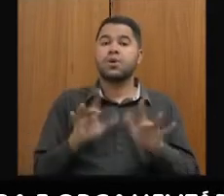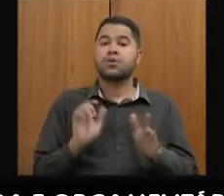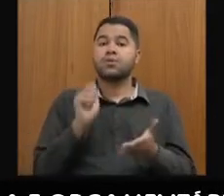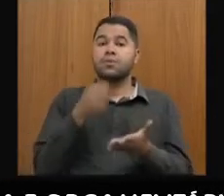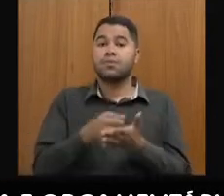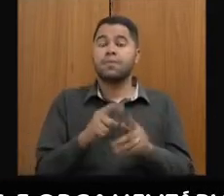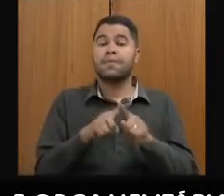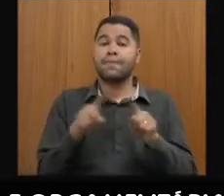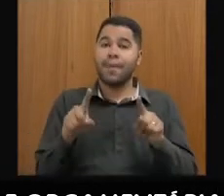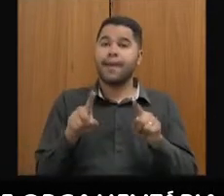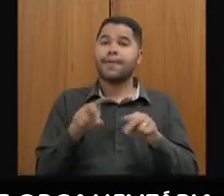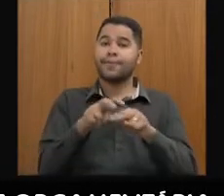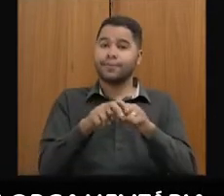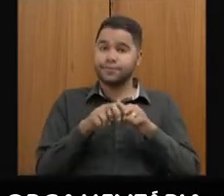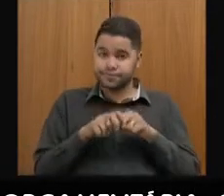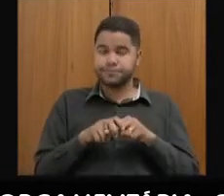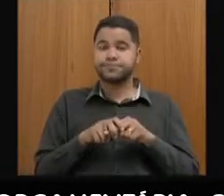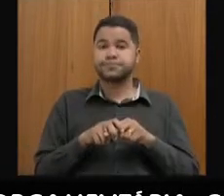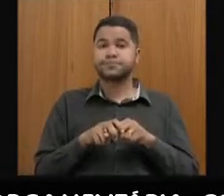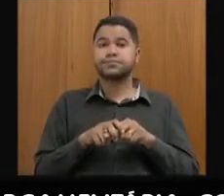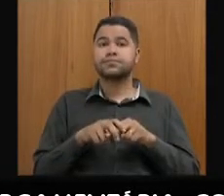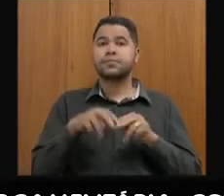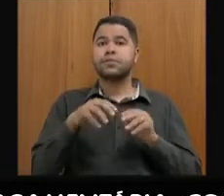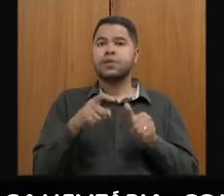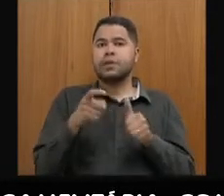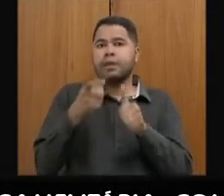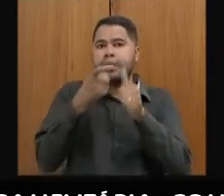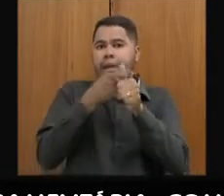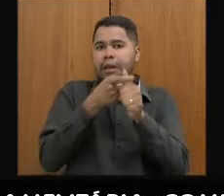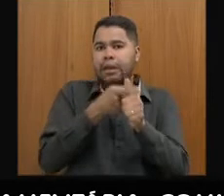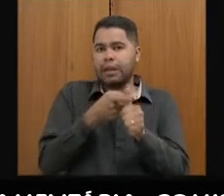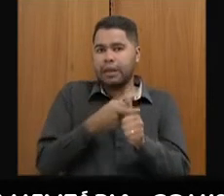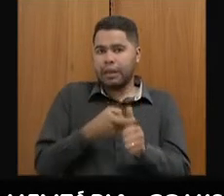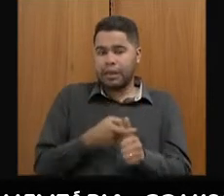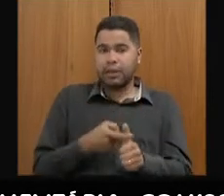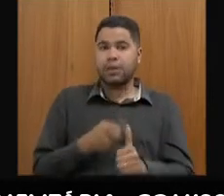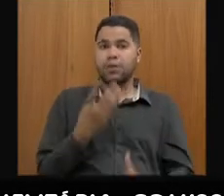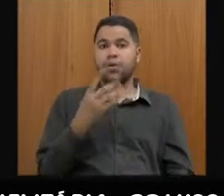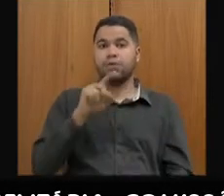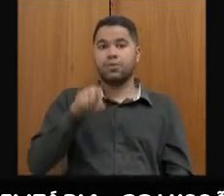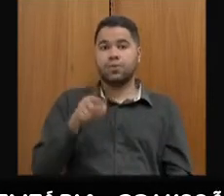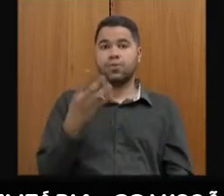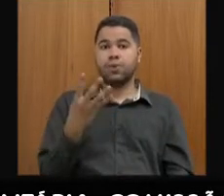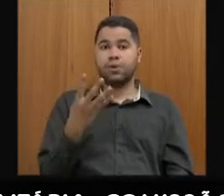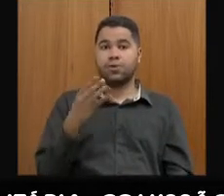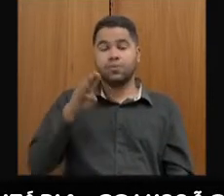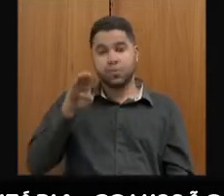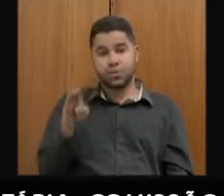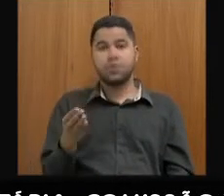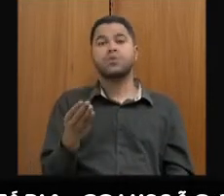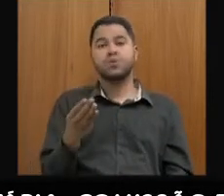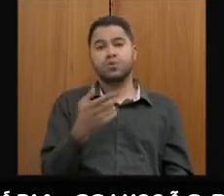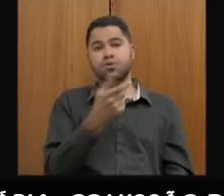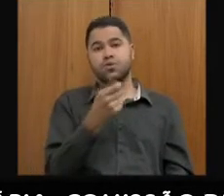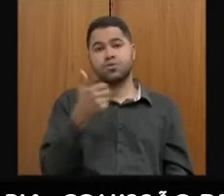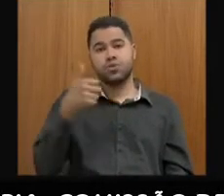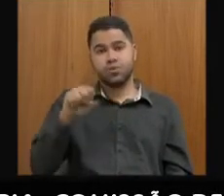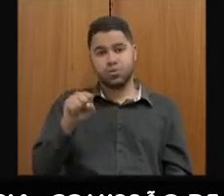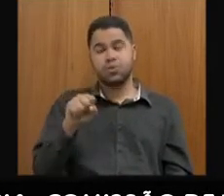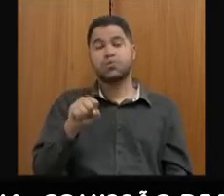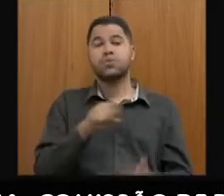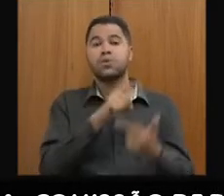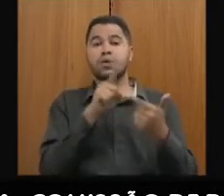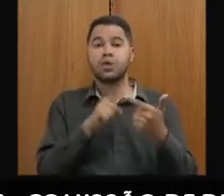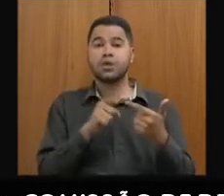mas muito em função do endividamento, que saiu lá de 4,4 bilhões de reais em 2018 para 34